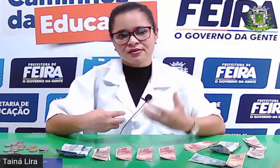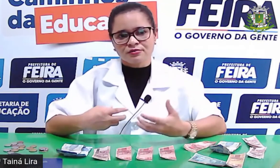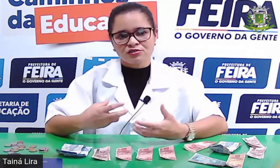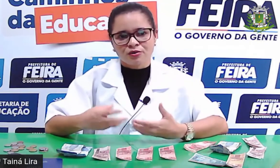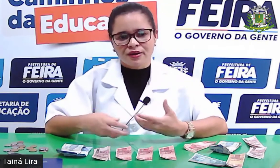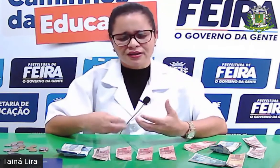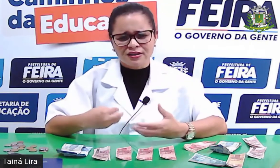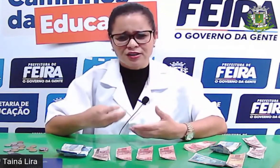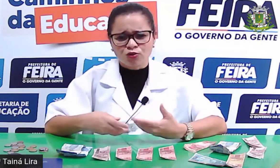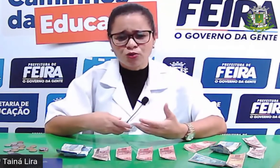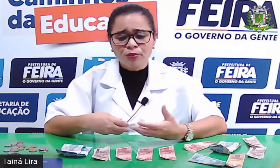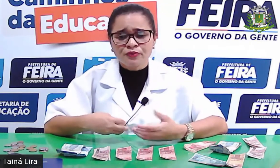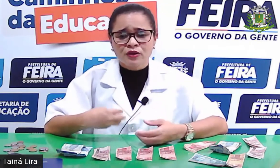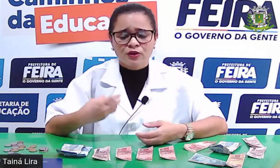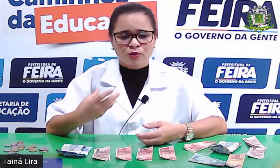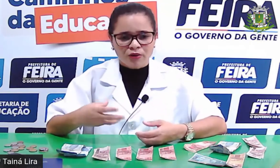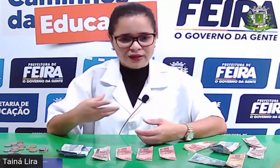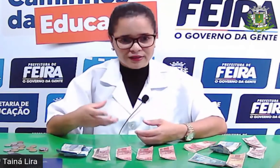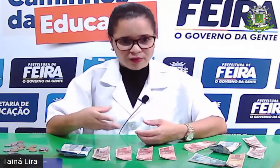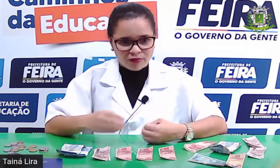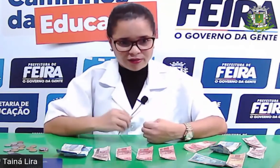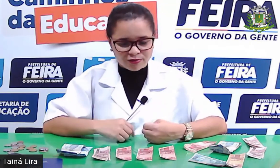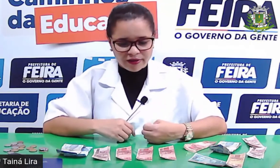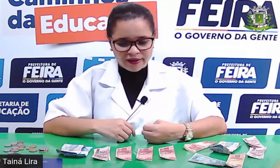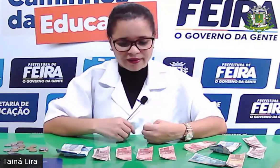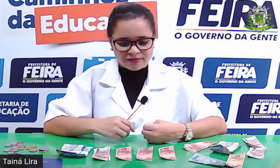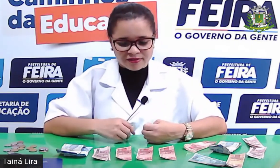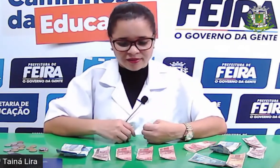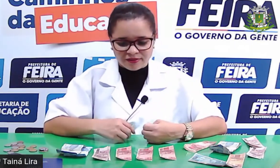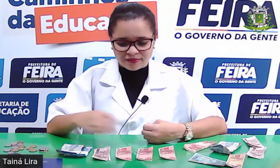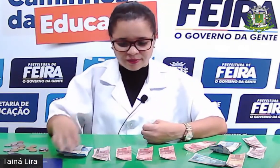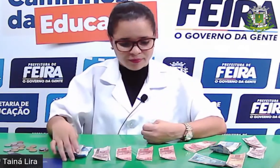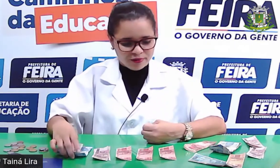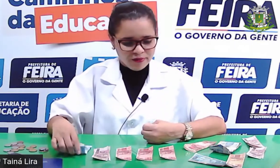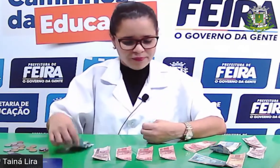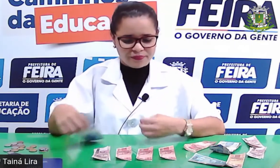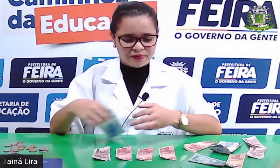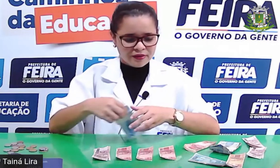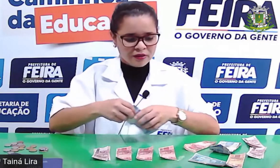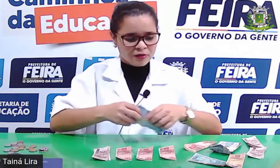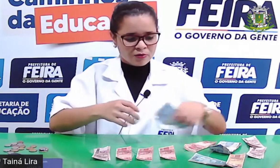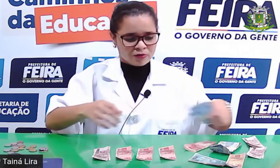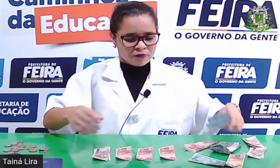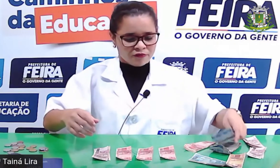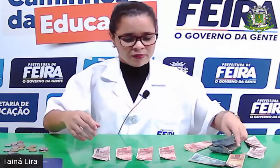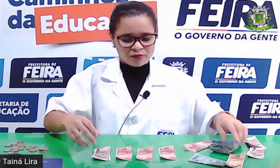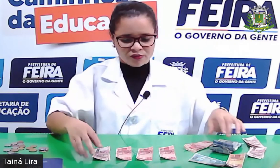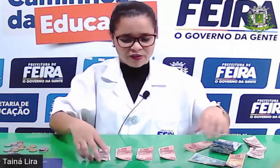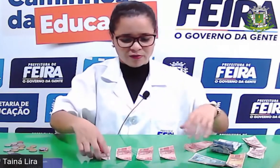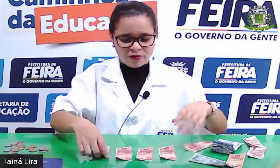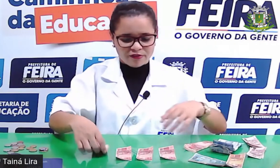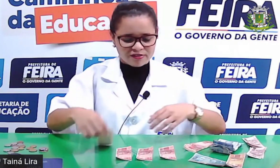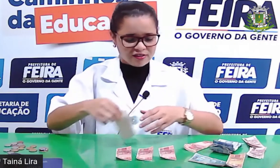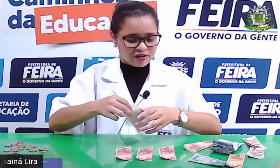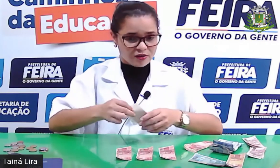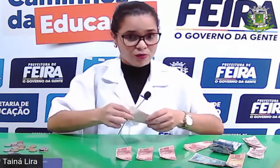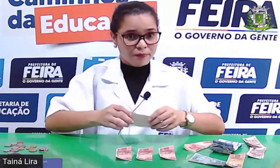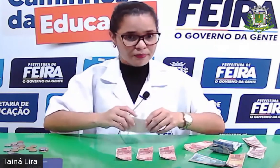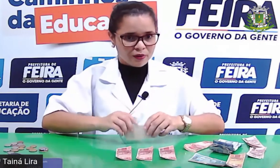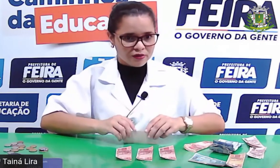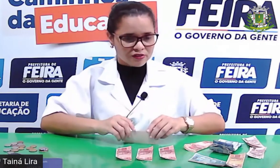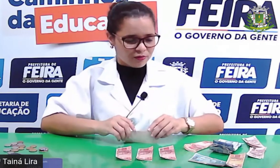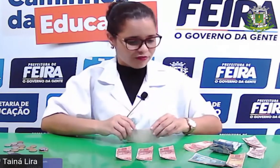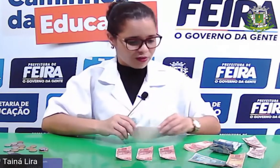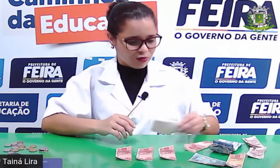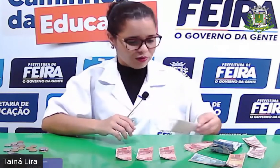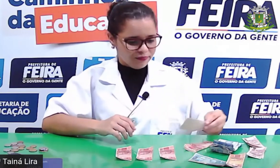conseguimos formar aqui o quarenta e quatro reais, tá bom? Vamos ver qual vai ser o